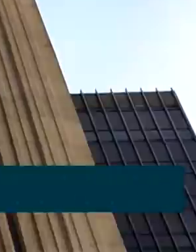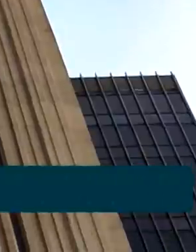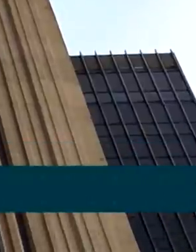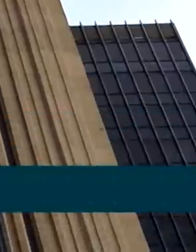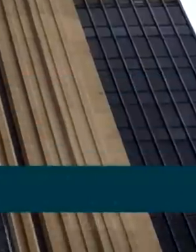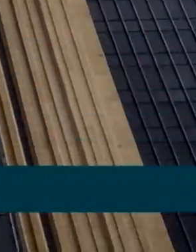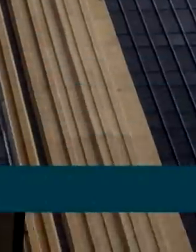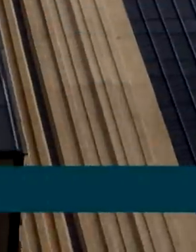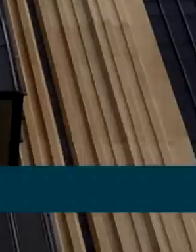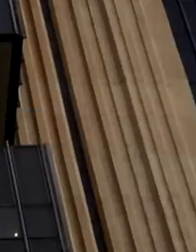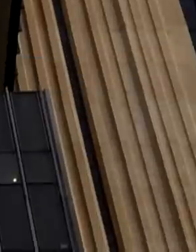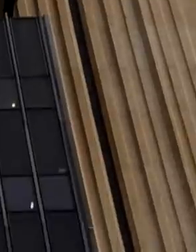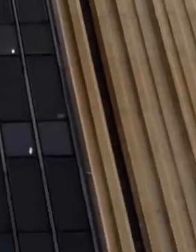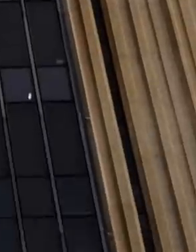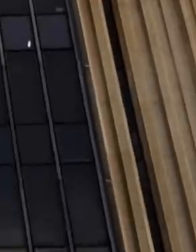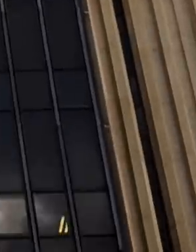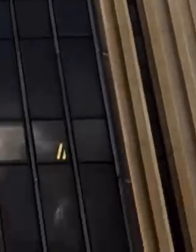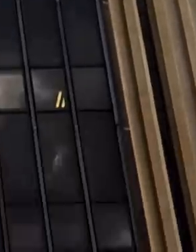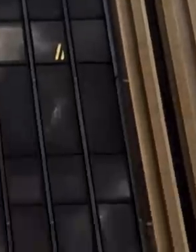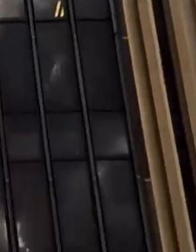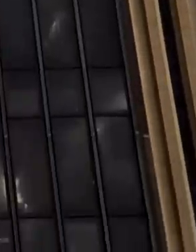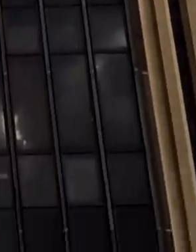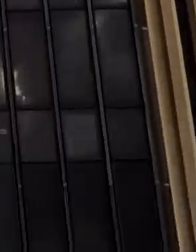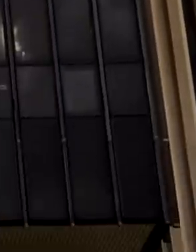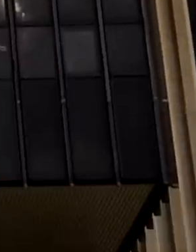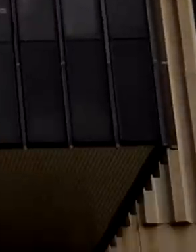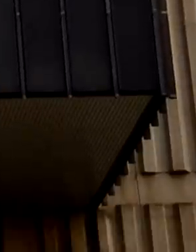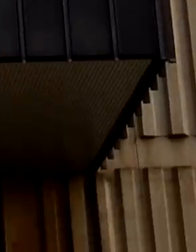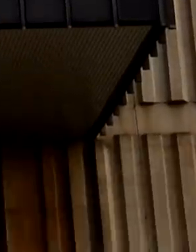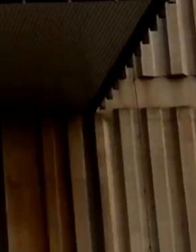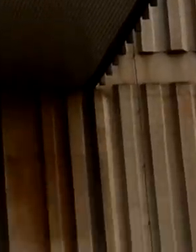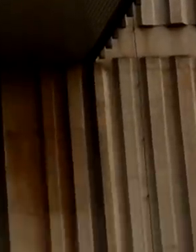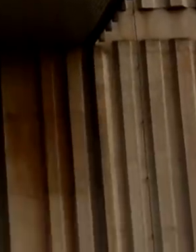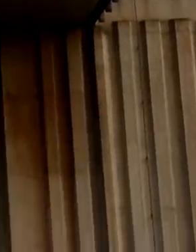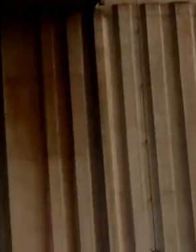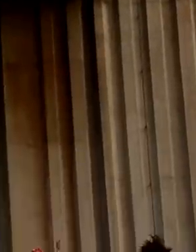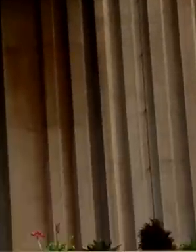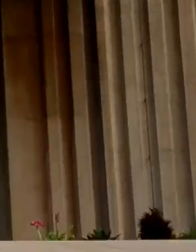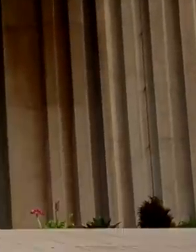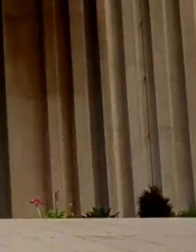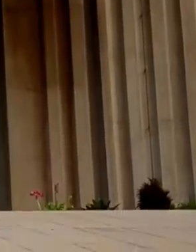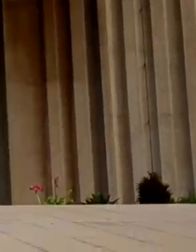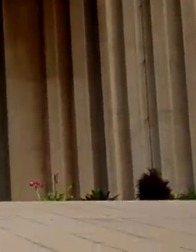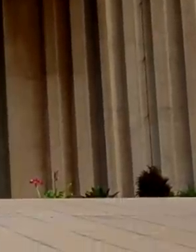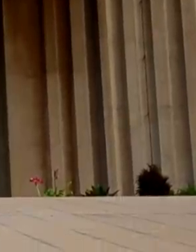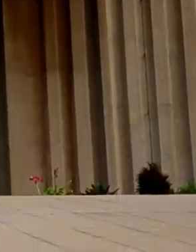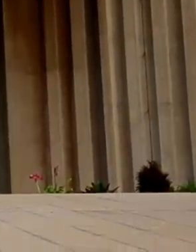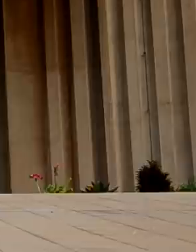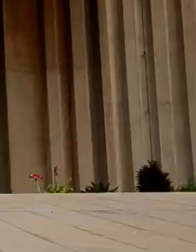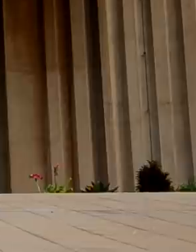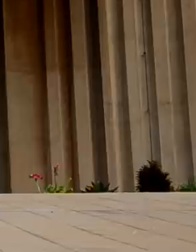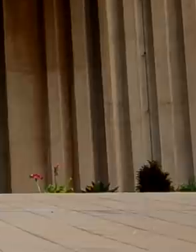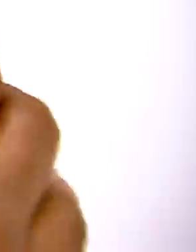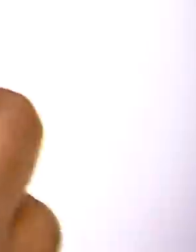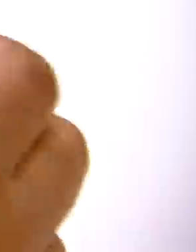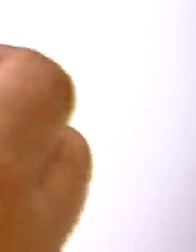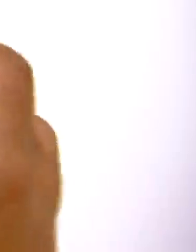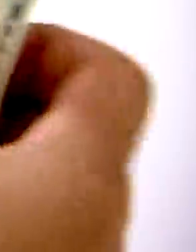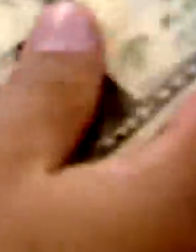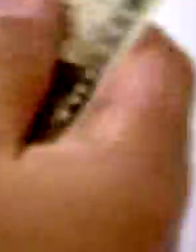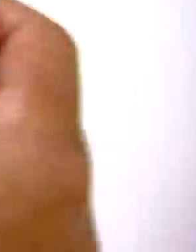5% neste ano, índice que deve cair para 3,5% em 2022 e 2023.